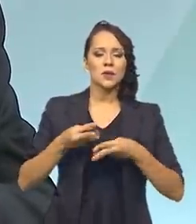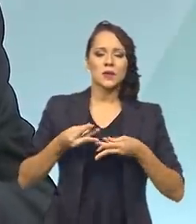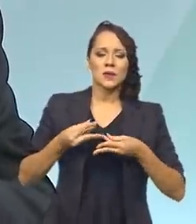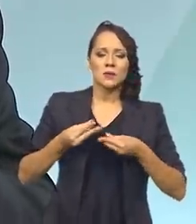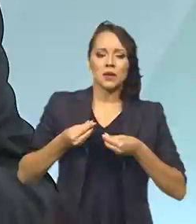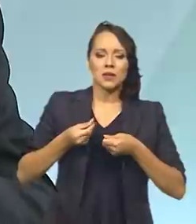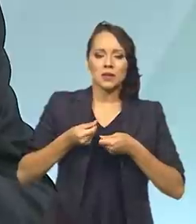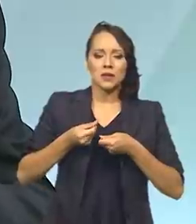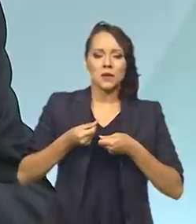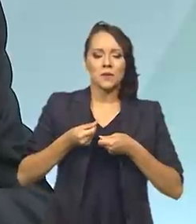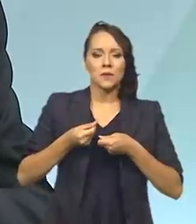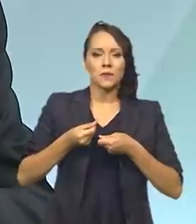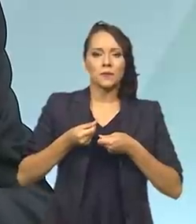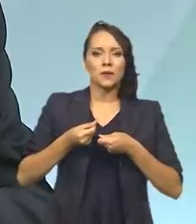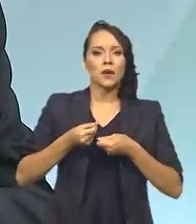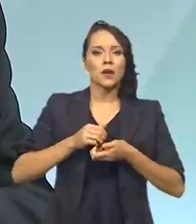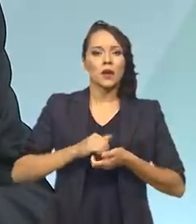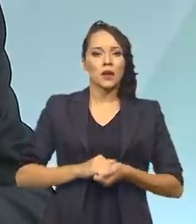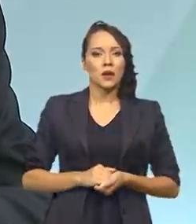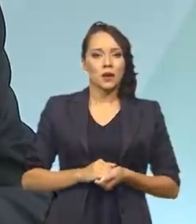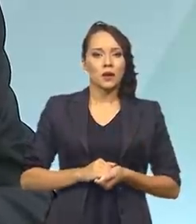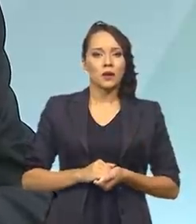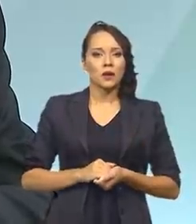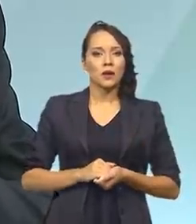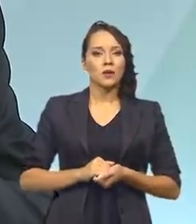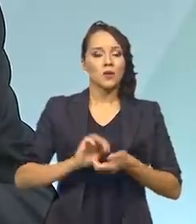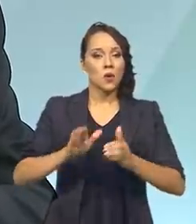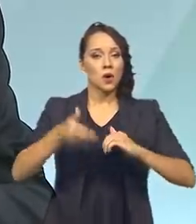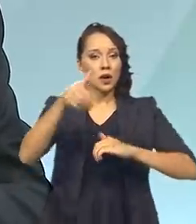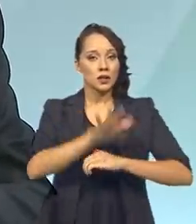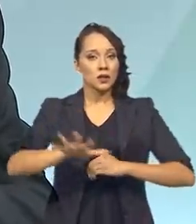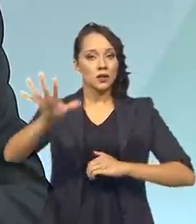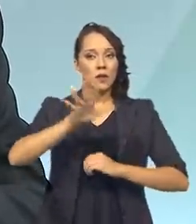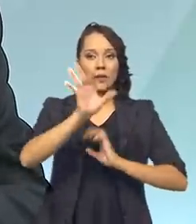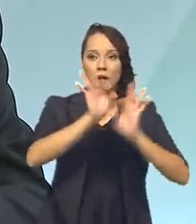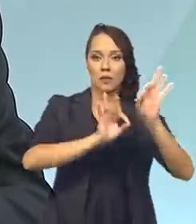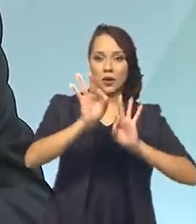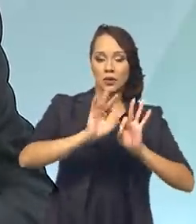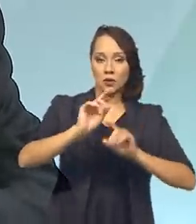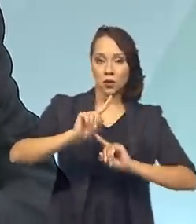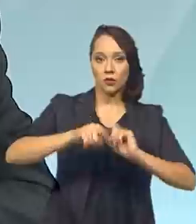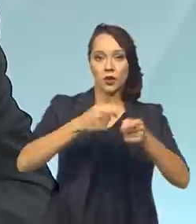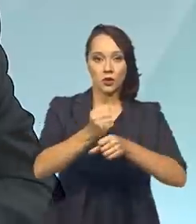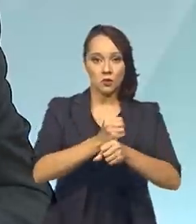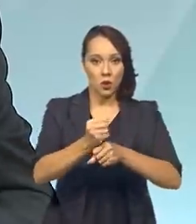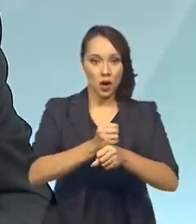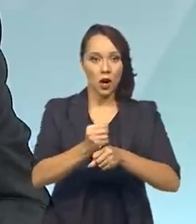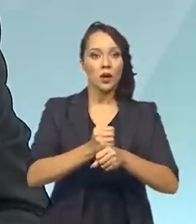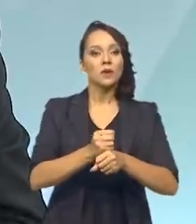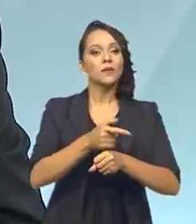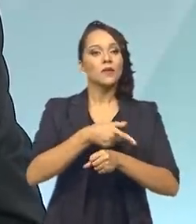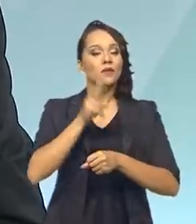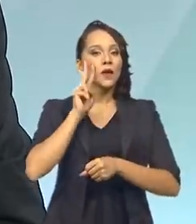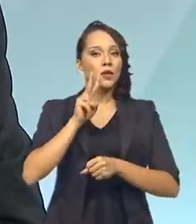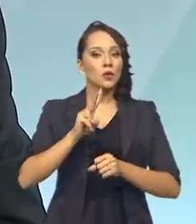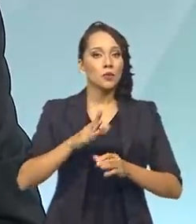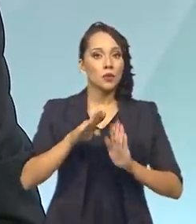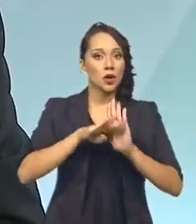do Congresso Nacional, que por ocasião da elaboração do orçamento do próximo ano, vê no êxito do programa,